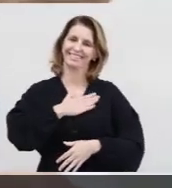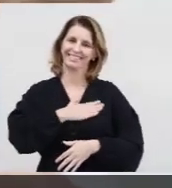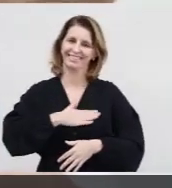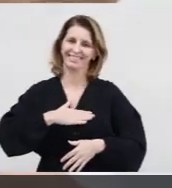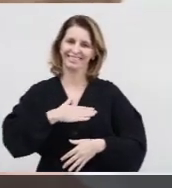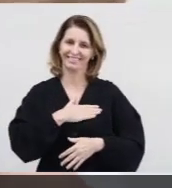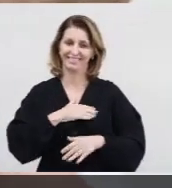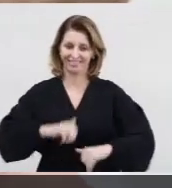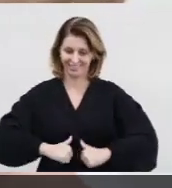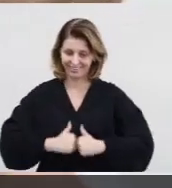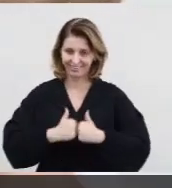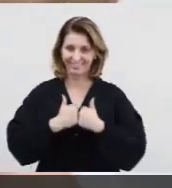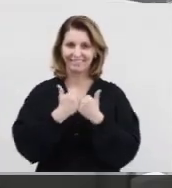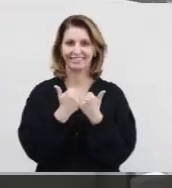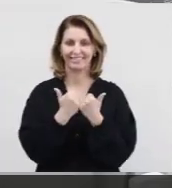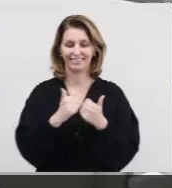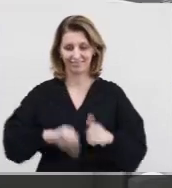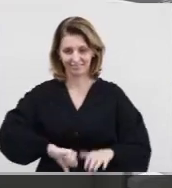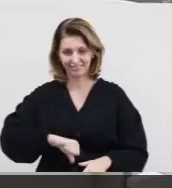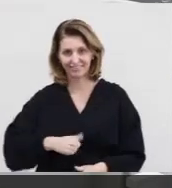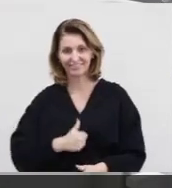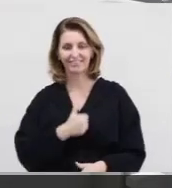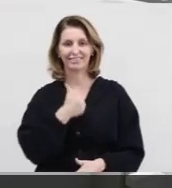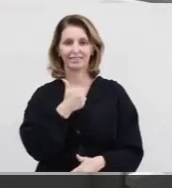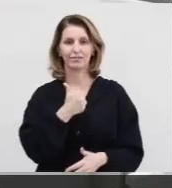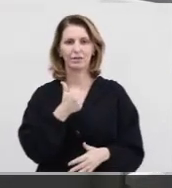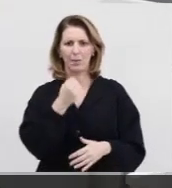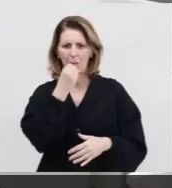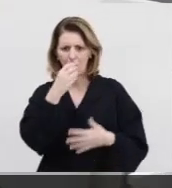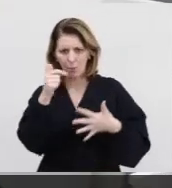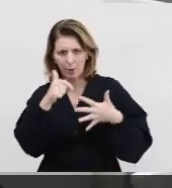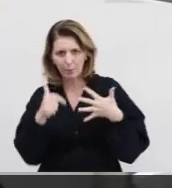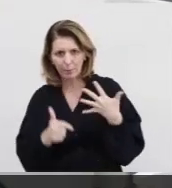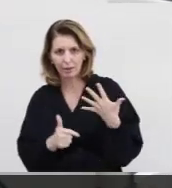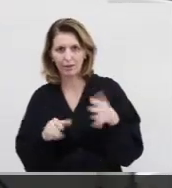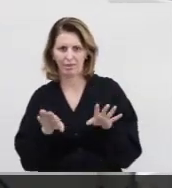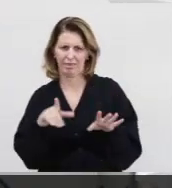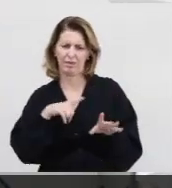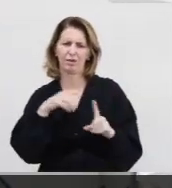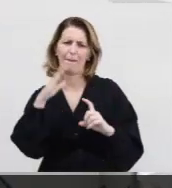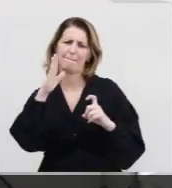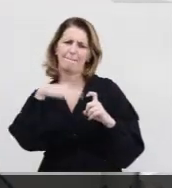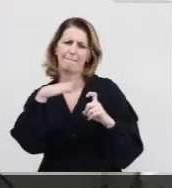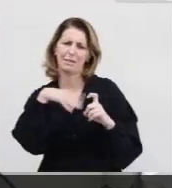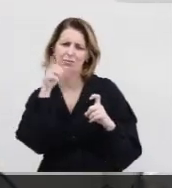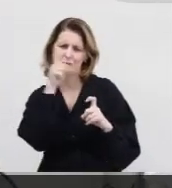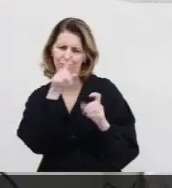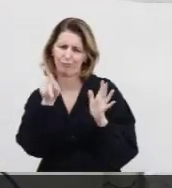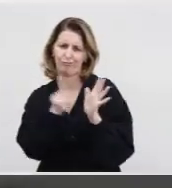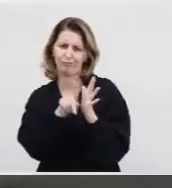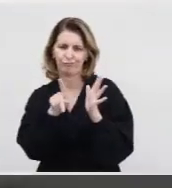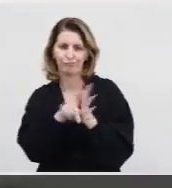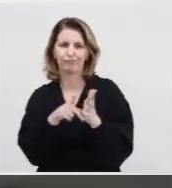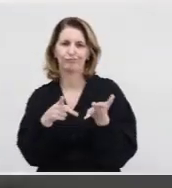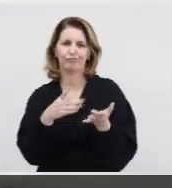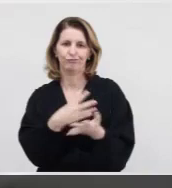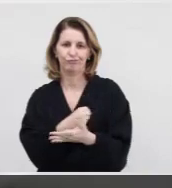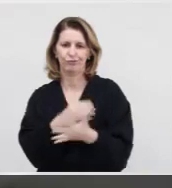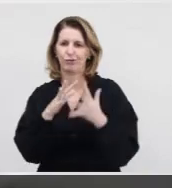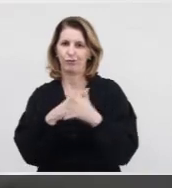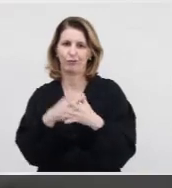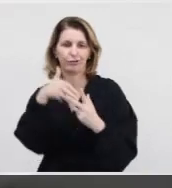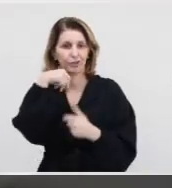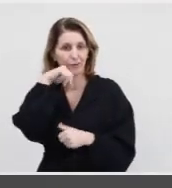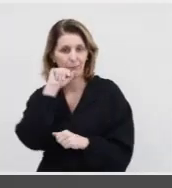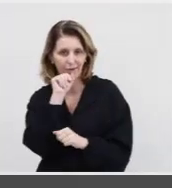que aumenta a autoestima. Apesar de todos os benefícios, alguns mitos envolvem a amamentação e que confundem